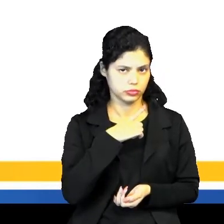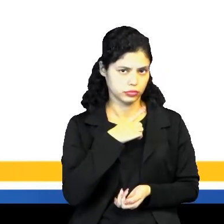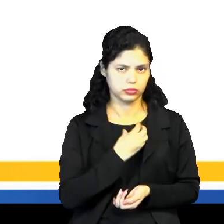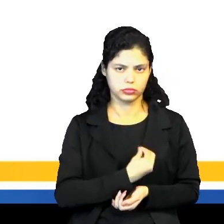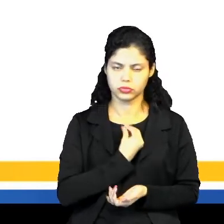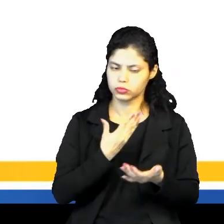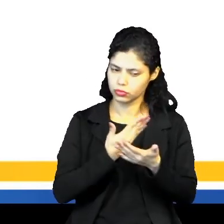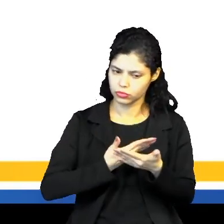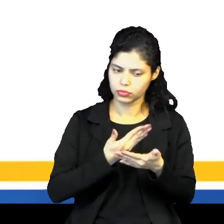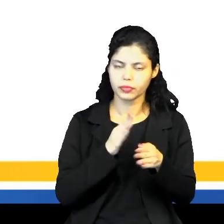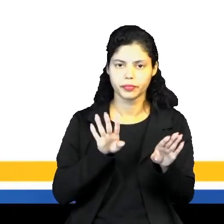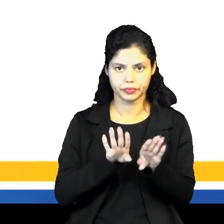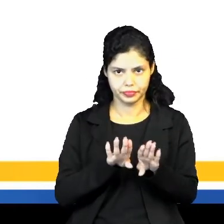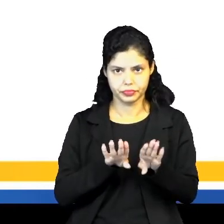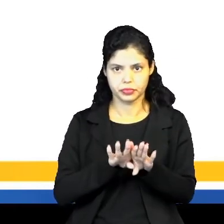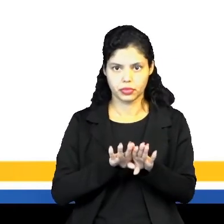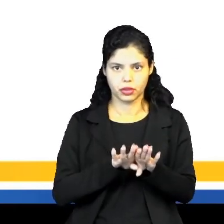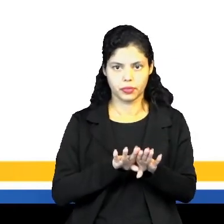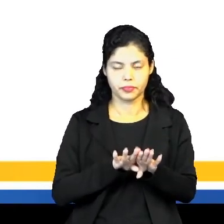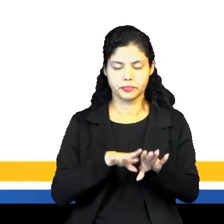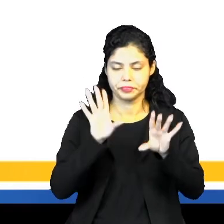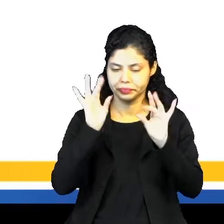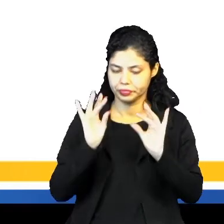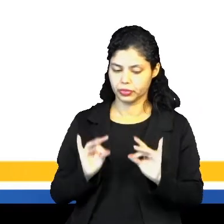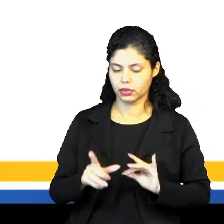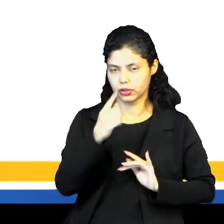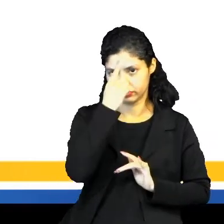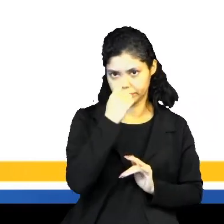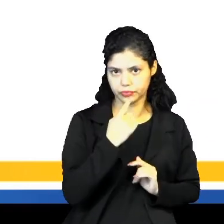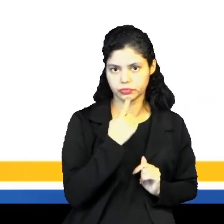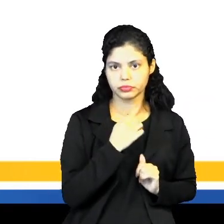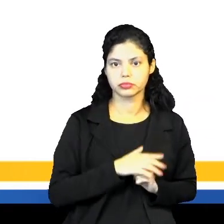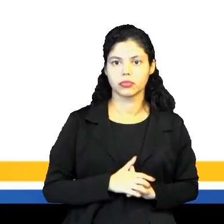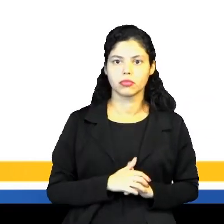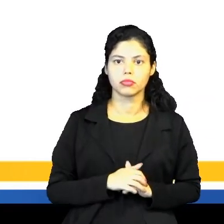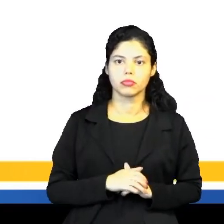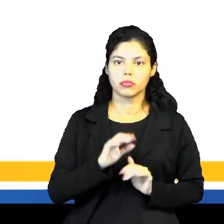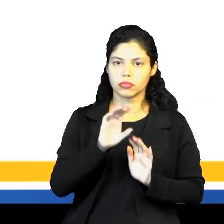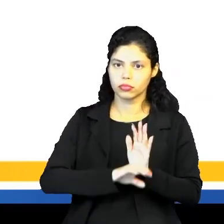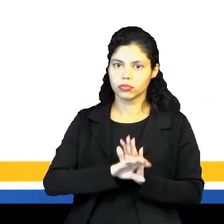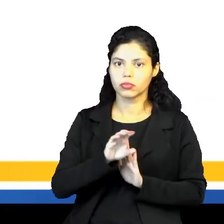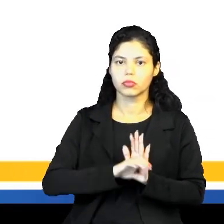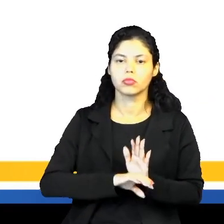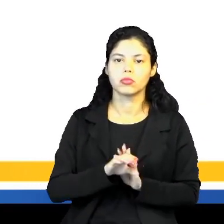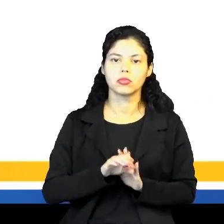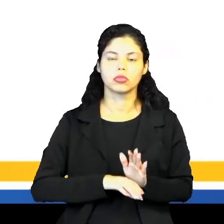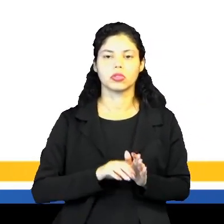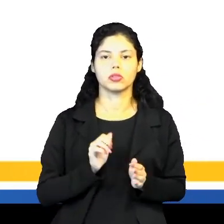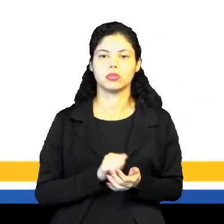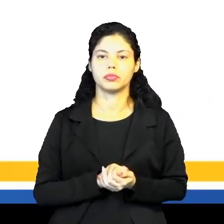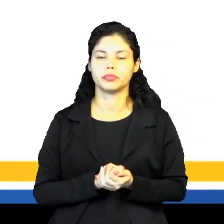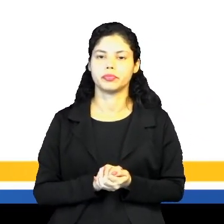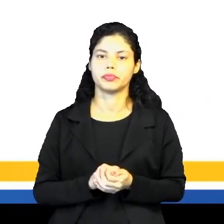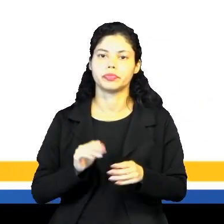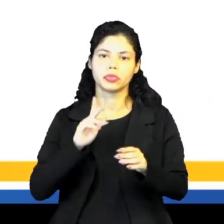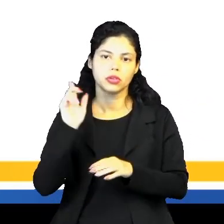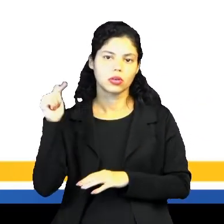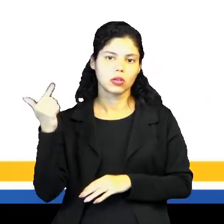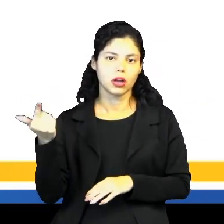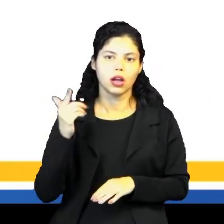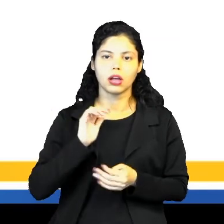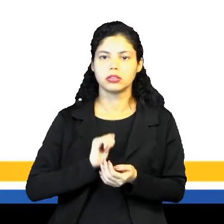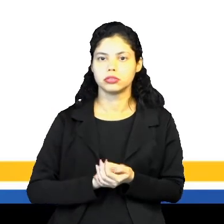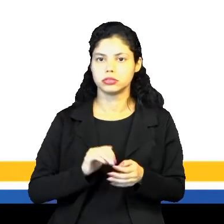uma preservação também em determinados tipos de imagem. Também de conteúdo sexual, De estupros, essas questões.